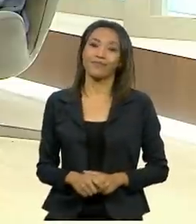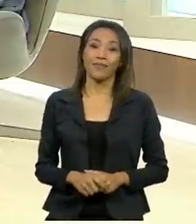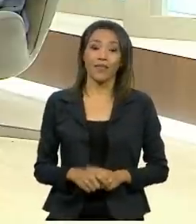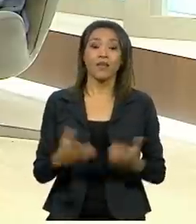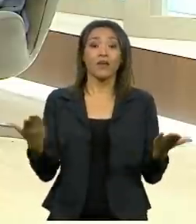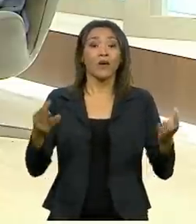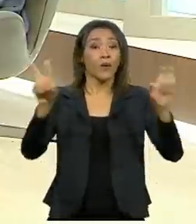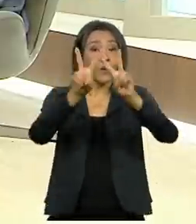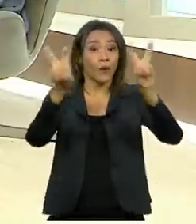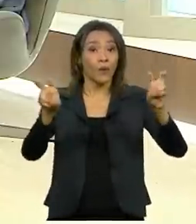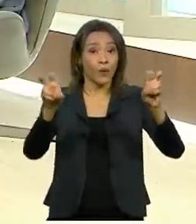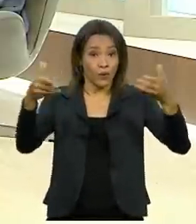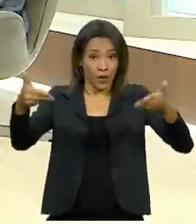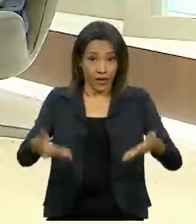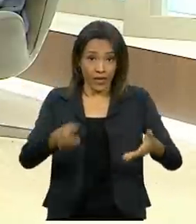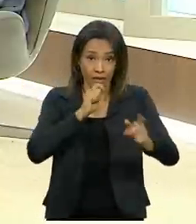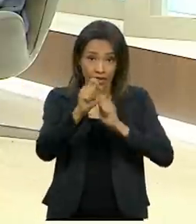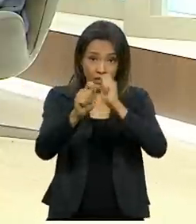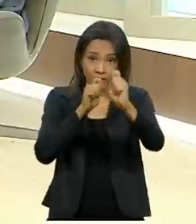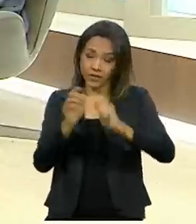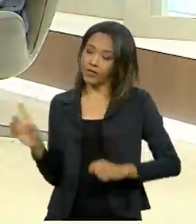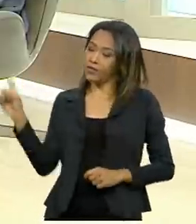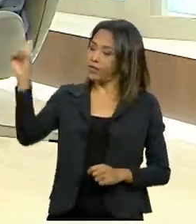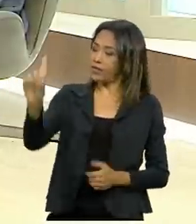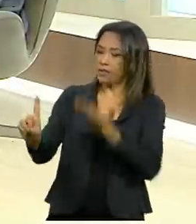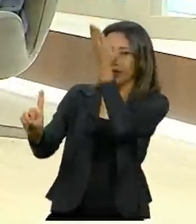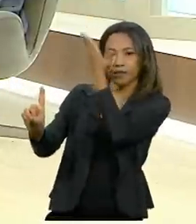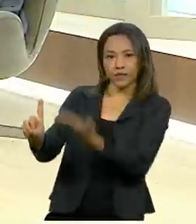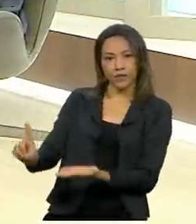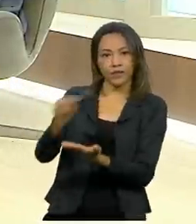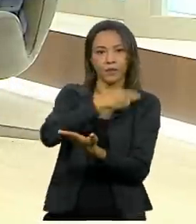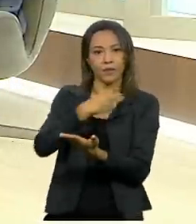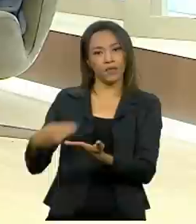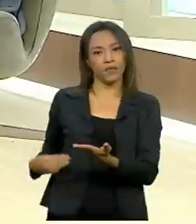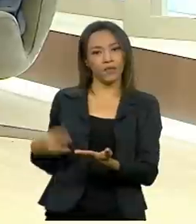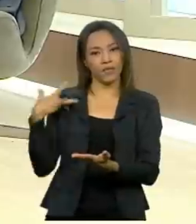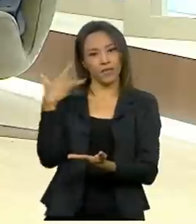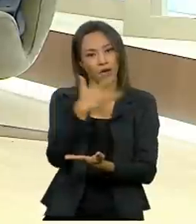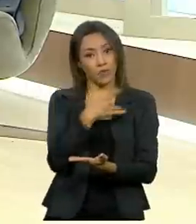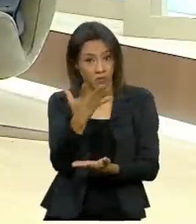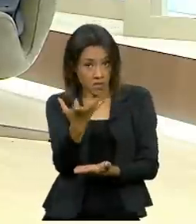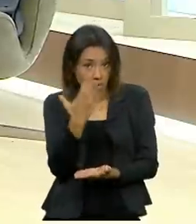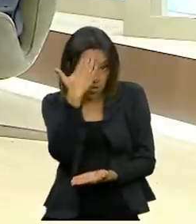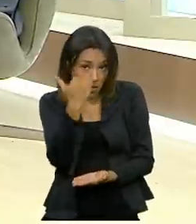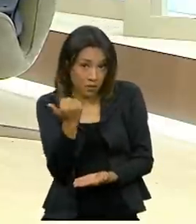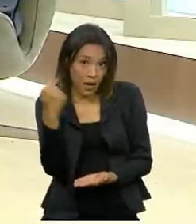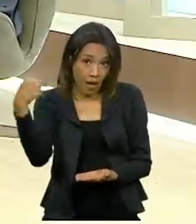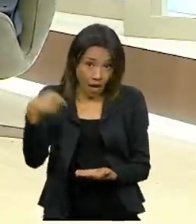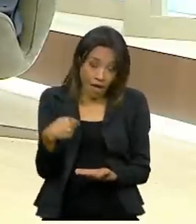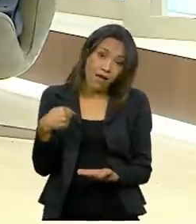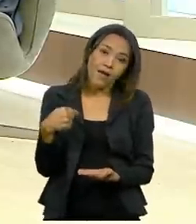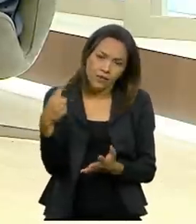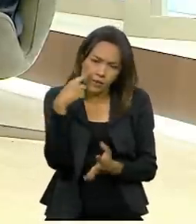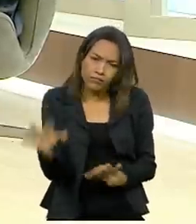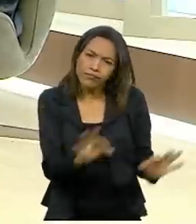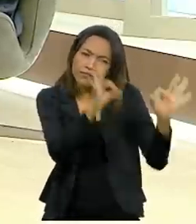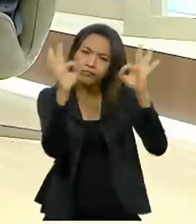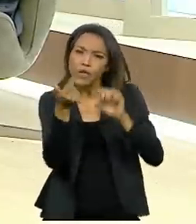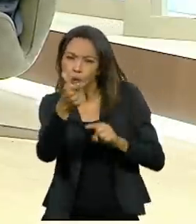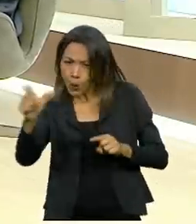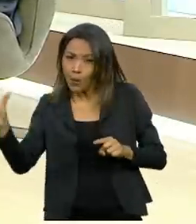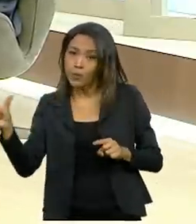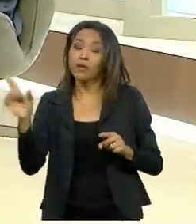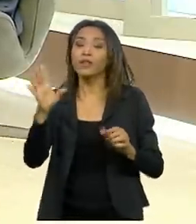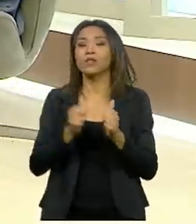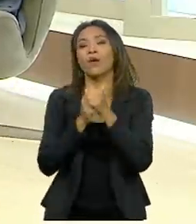O Brasil em Pauta recebeu, nesta edição, o ministro da Saúde, Marcelo Queiroga. Se você quiser rever esta ou outras entrevistas, é